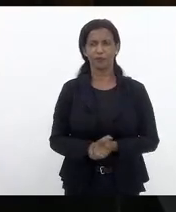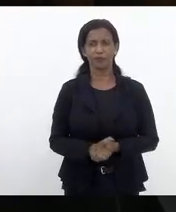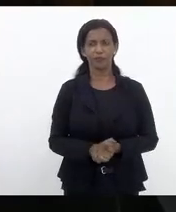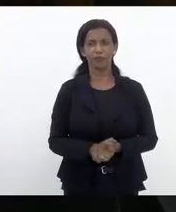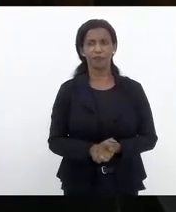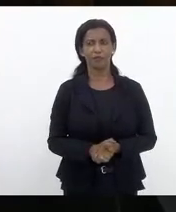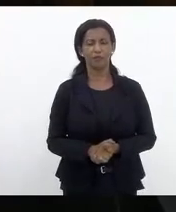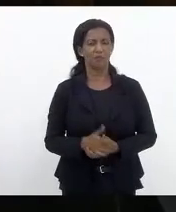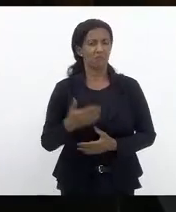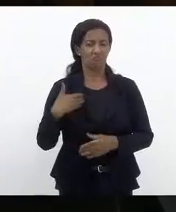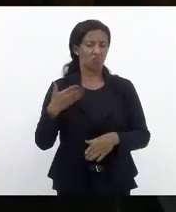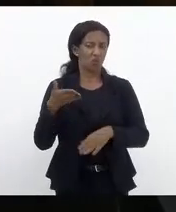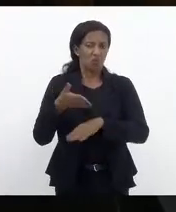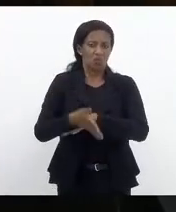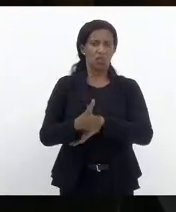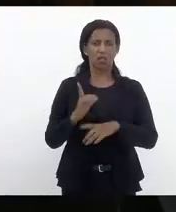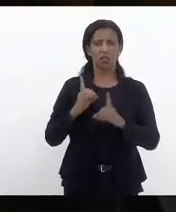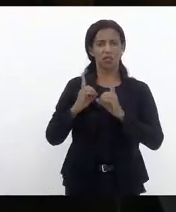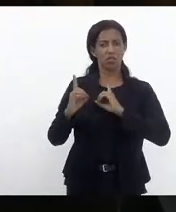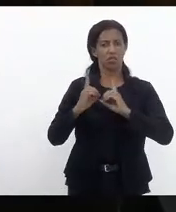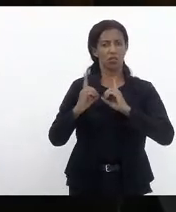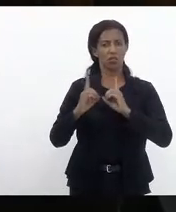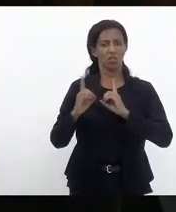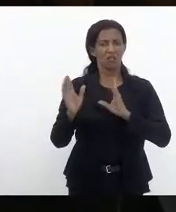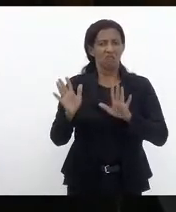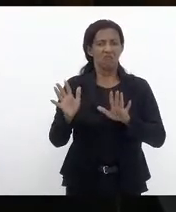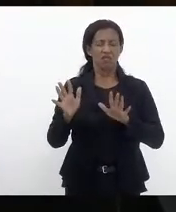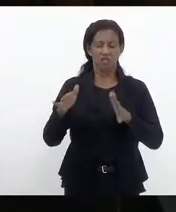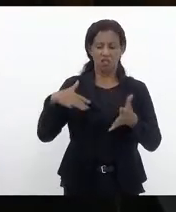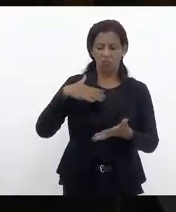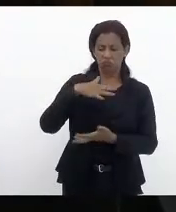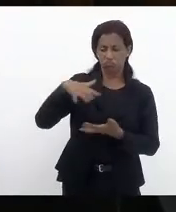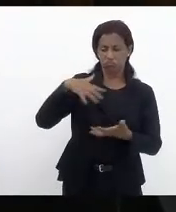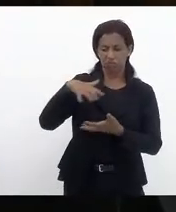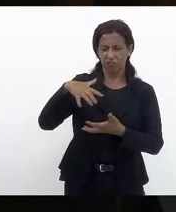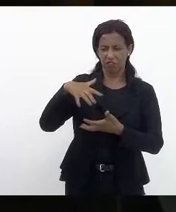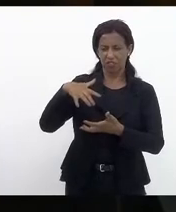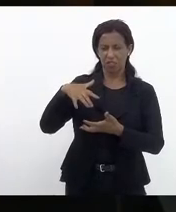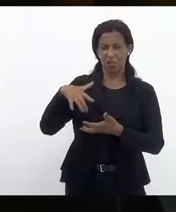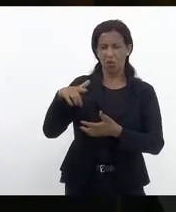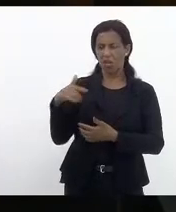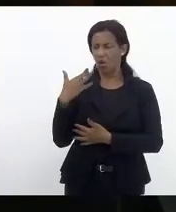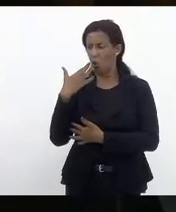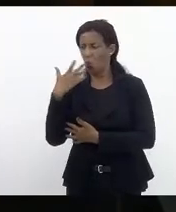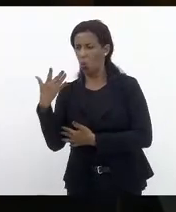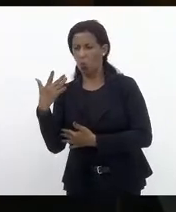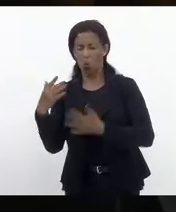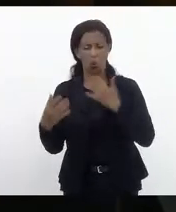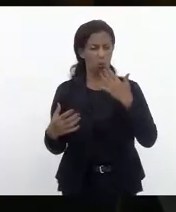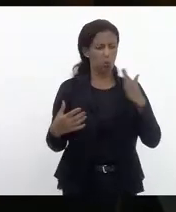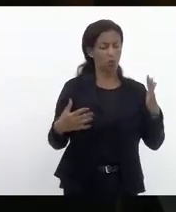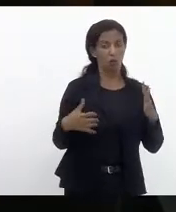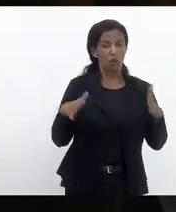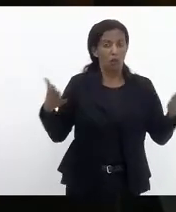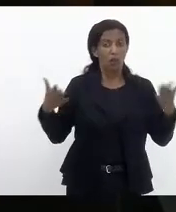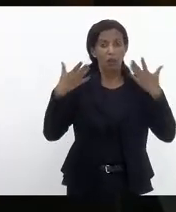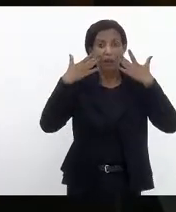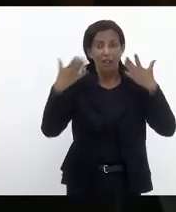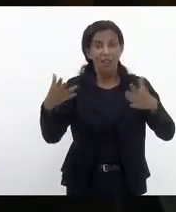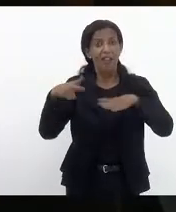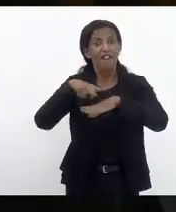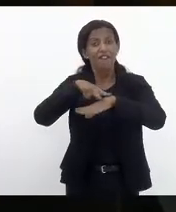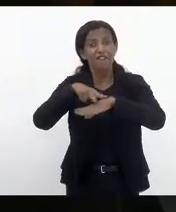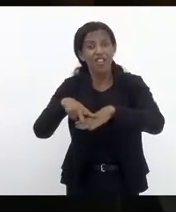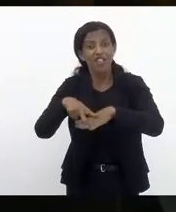não vou entrar nesse discurso se a manifestação era de uma cor ou de outra até porque a manifestação era verde